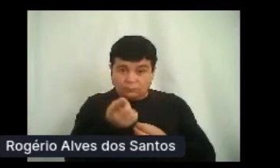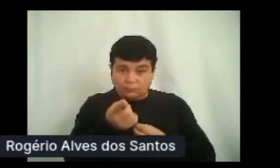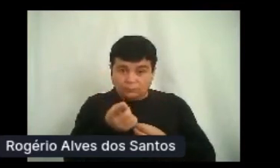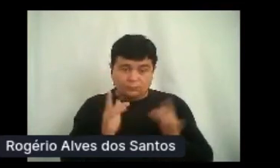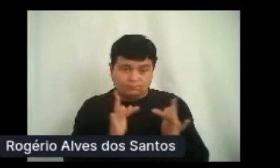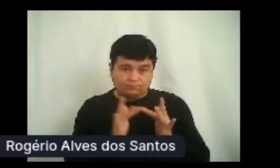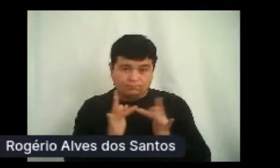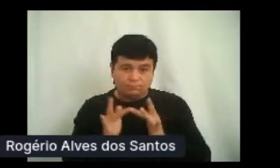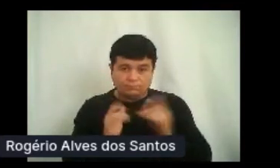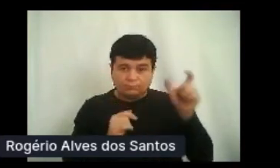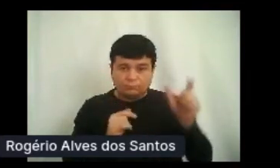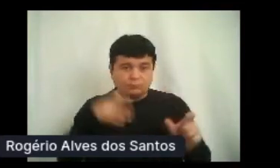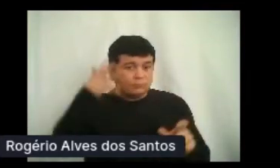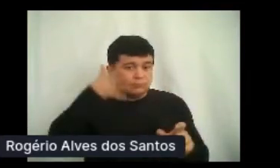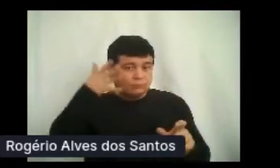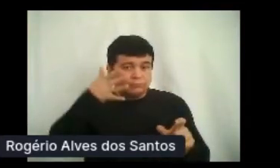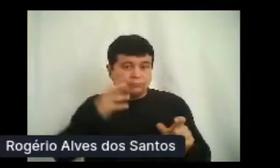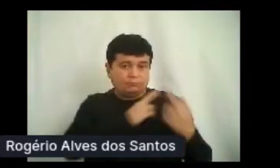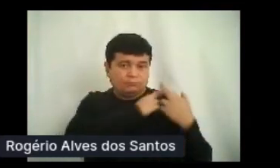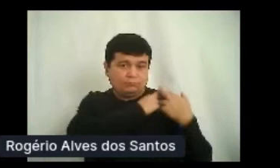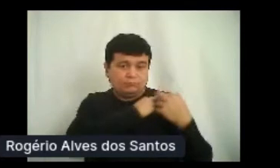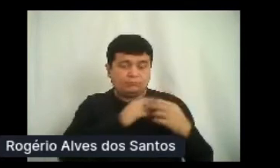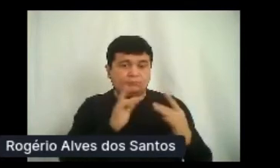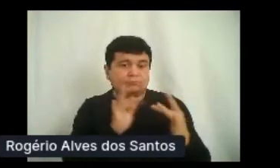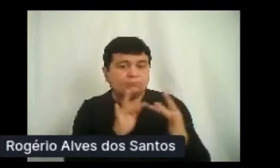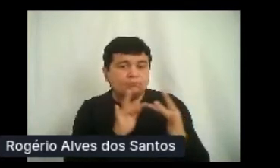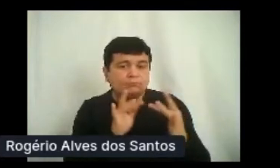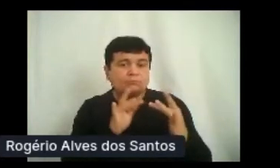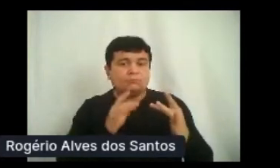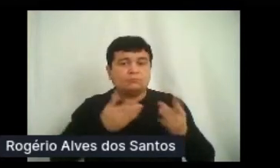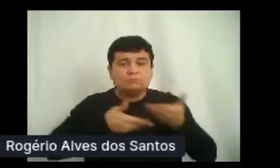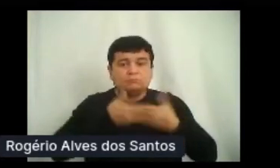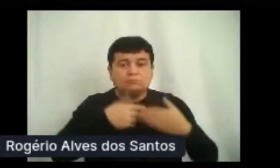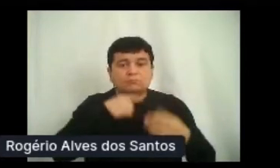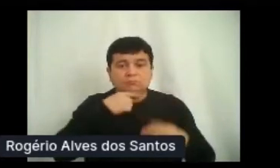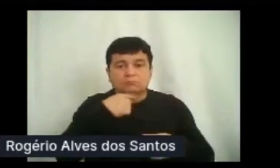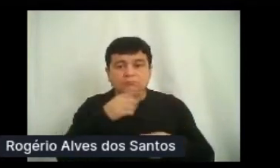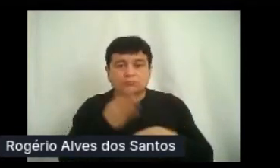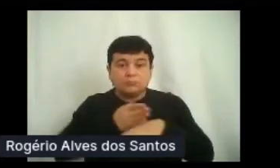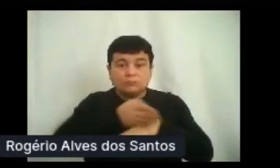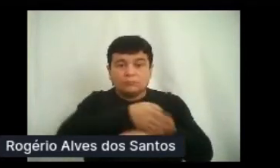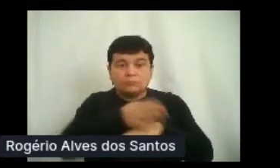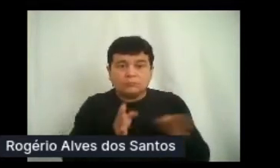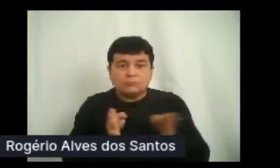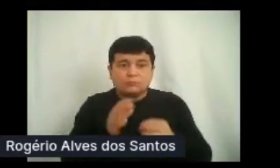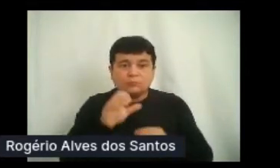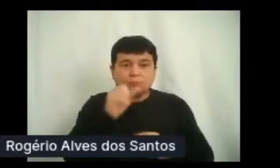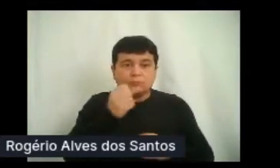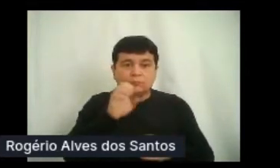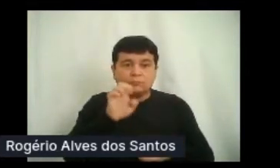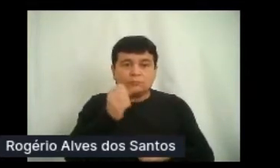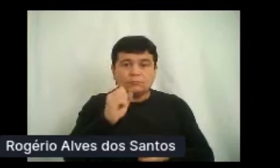as palestras, para trocar uma ideia ou fazer networking, acessem a área Sessions ou Sessões